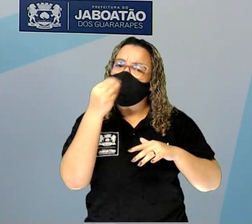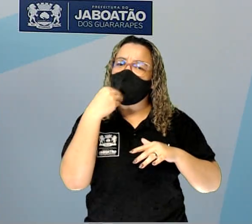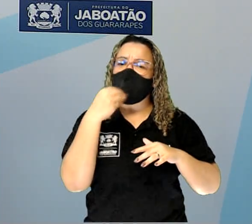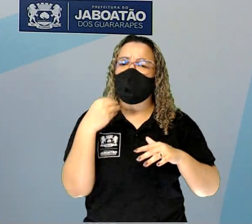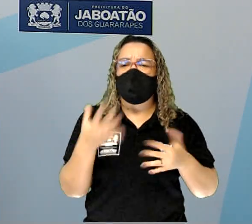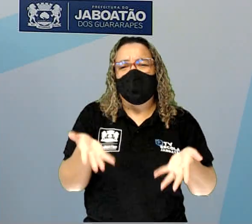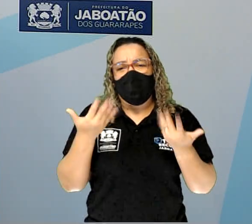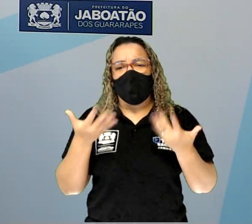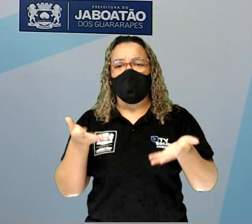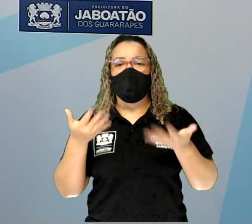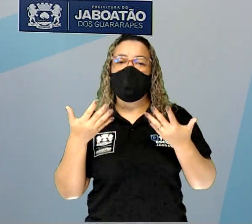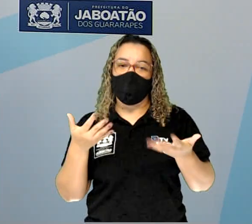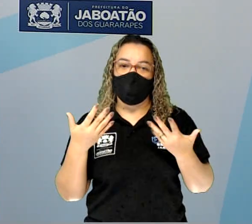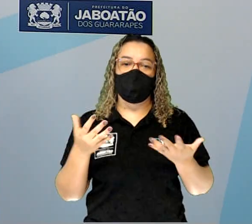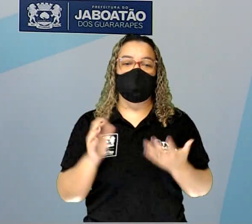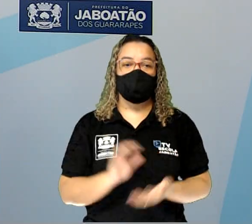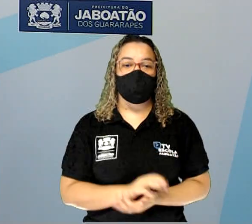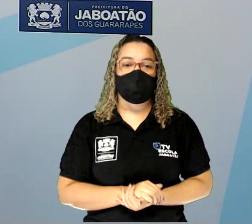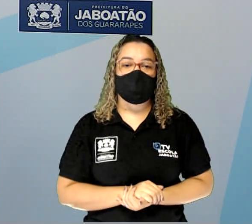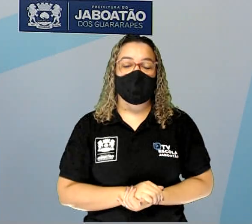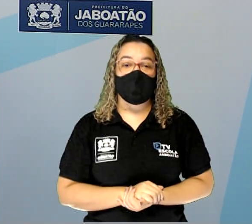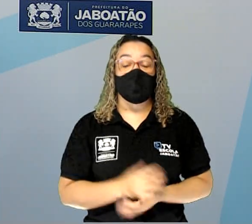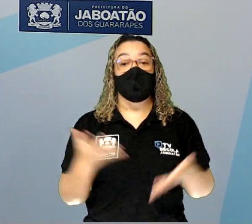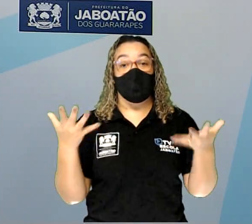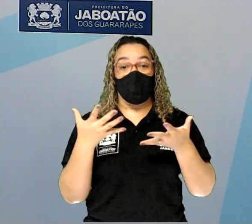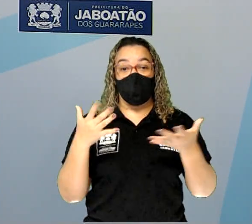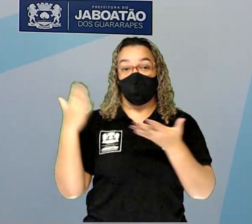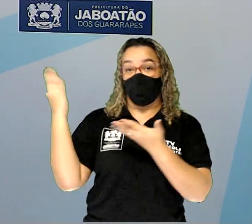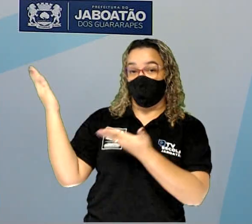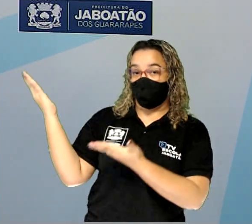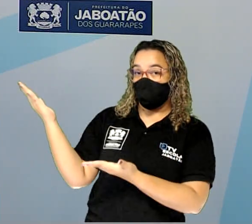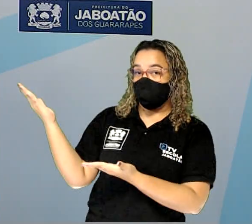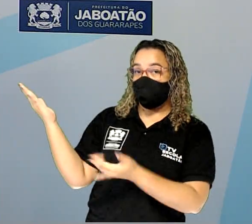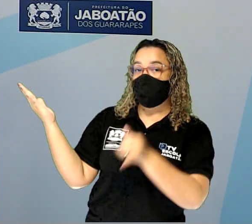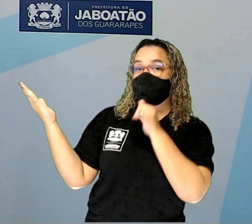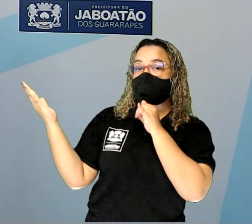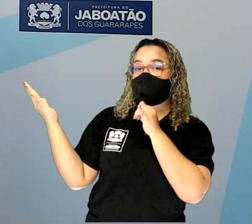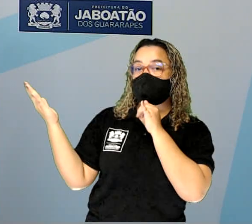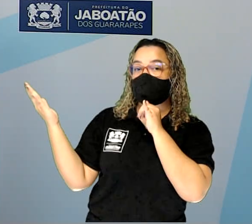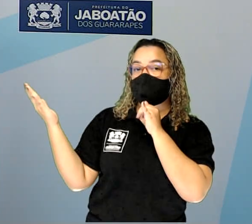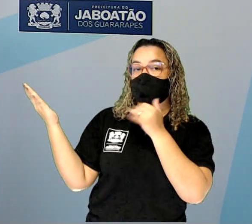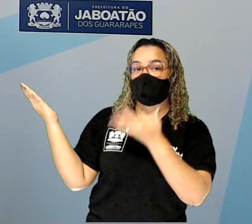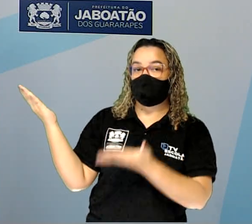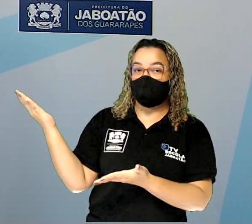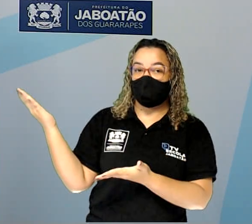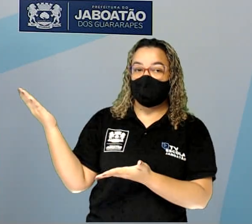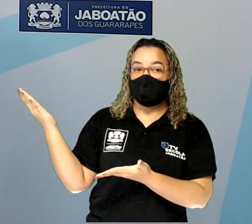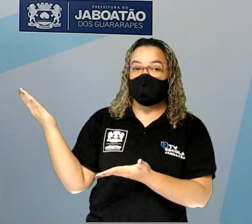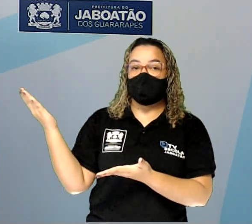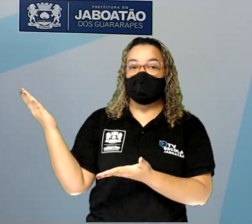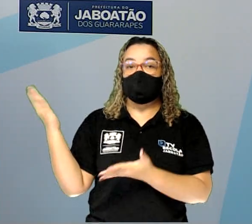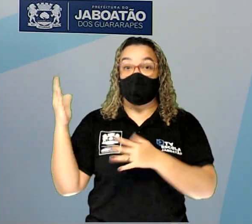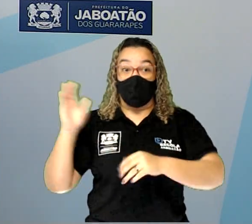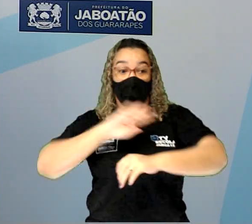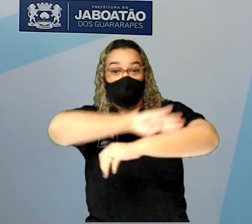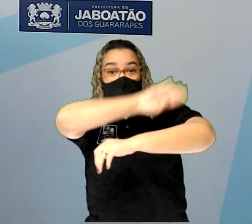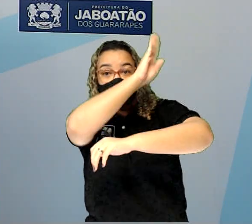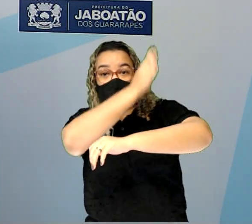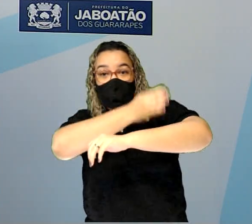causam menos danos. E aí a gente tem, ó, exemplo do movimento convergente, cadeias de montantes.